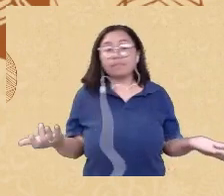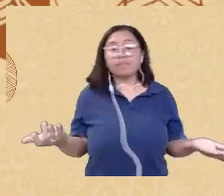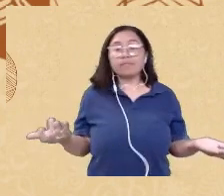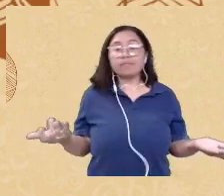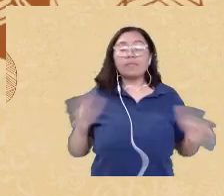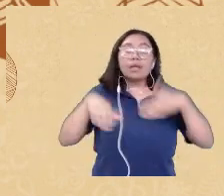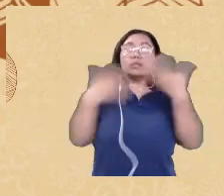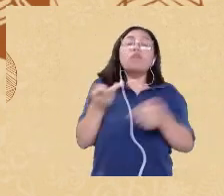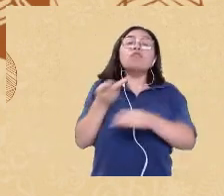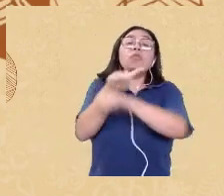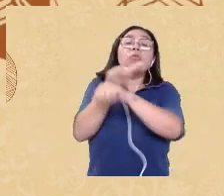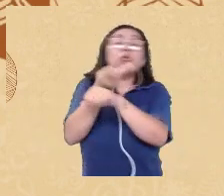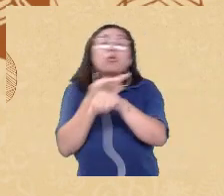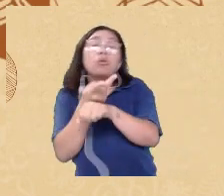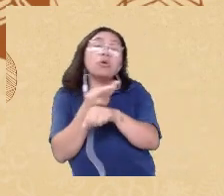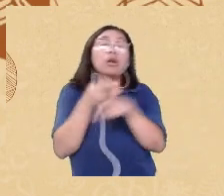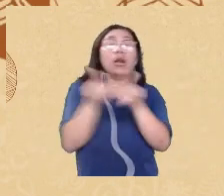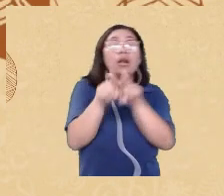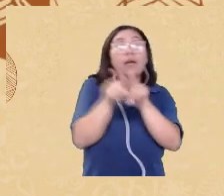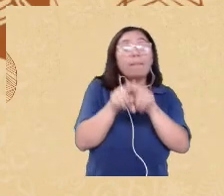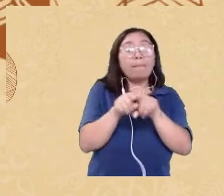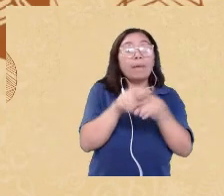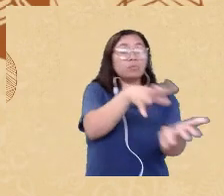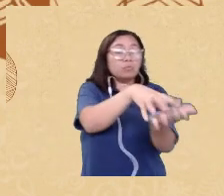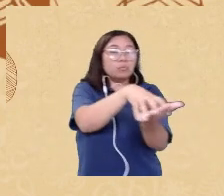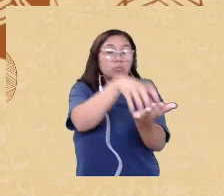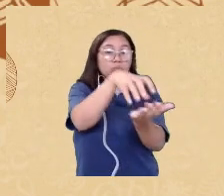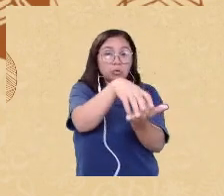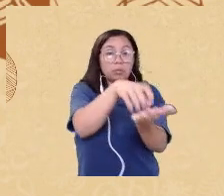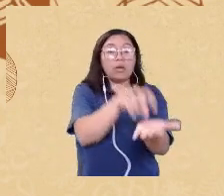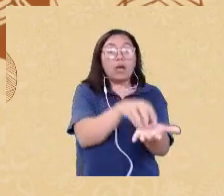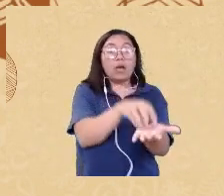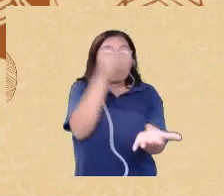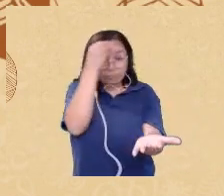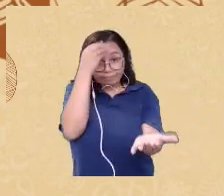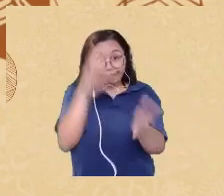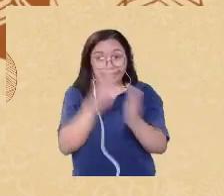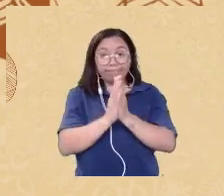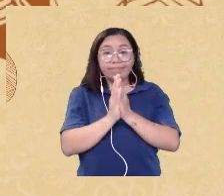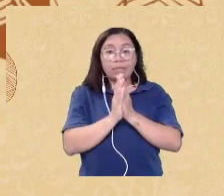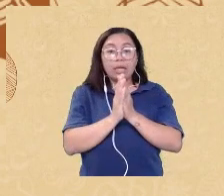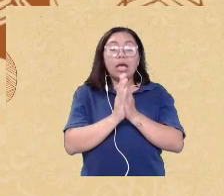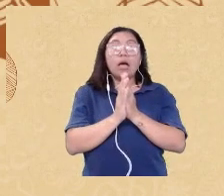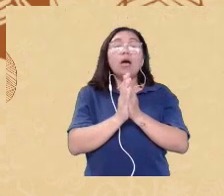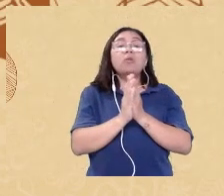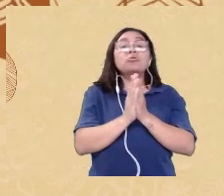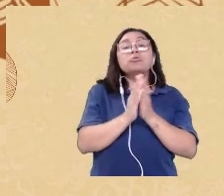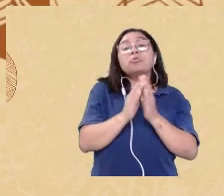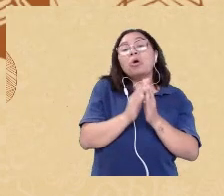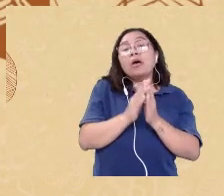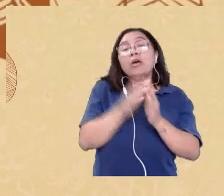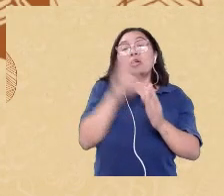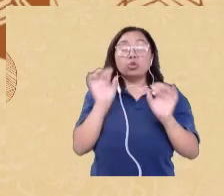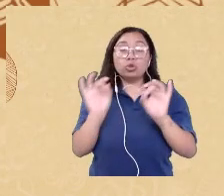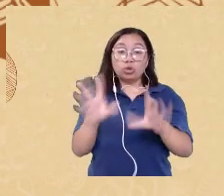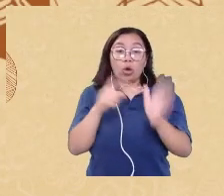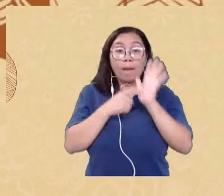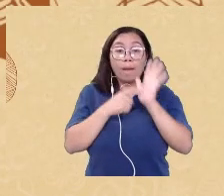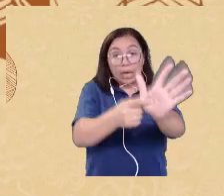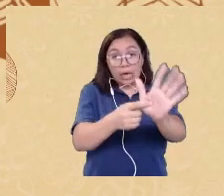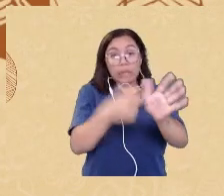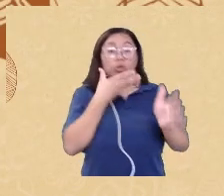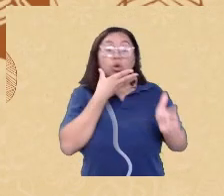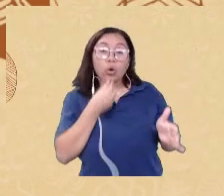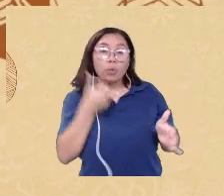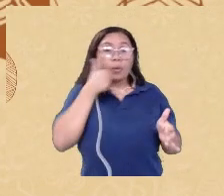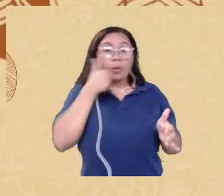esses marcadores a evidência de uma concepção binária de gênero o marcador o